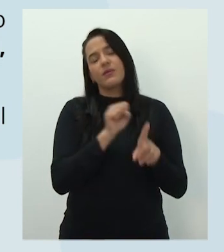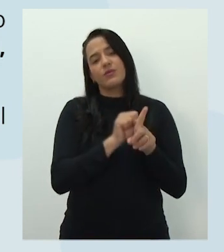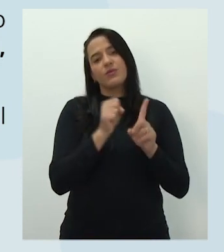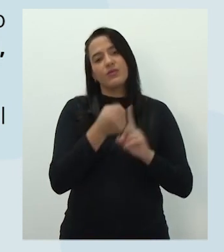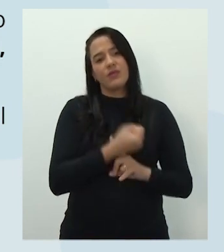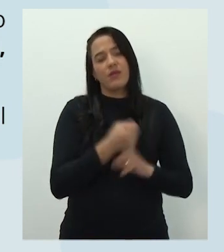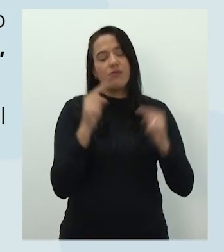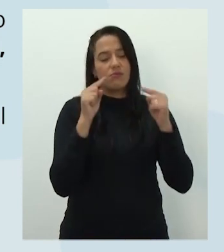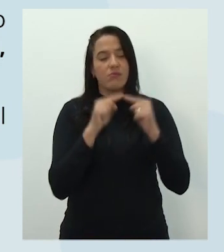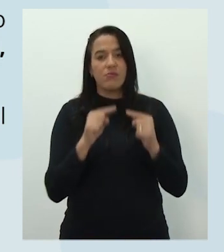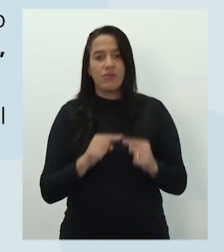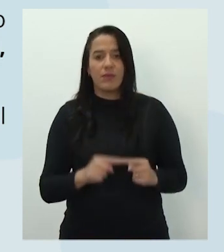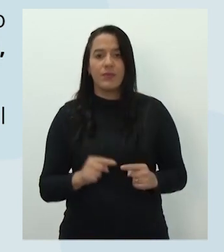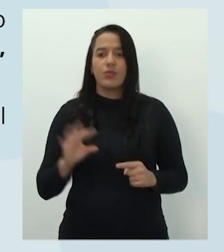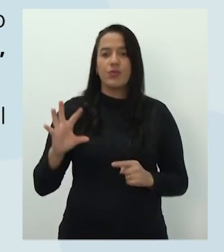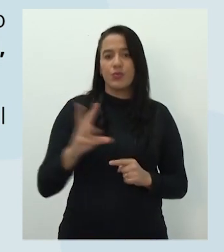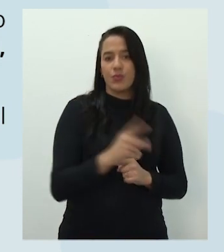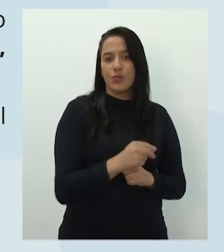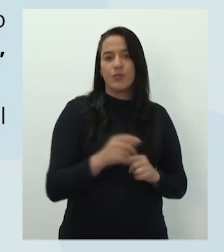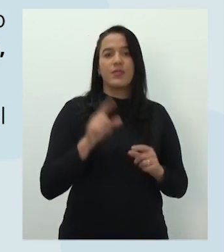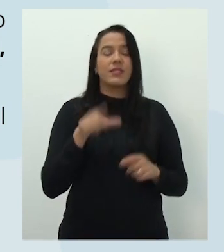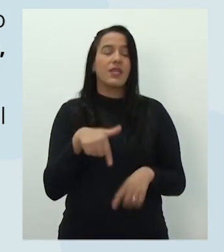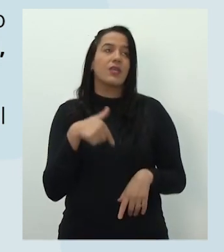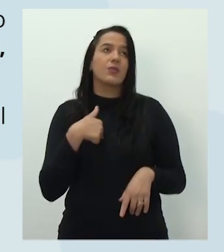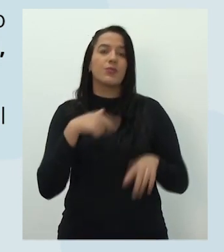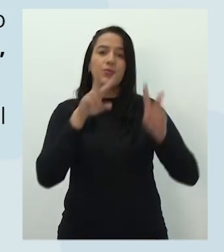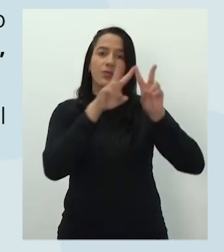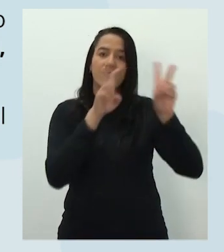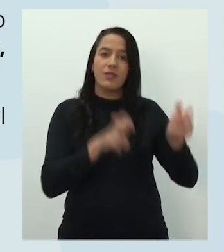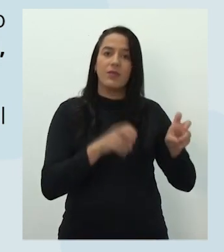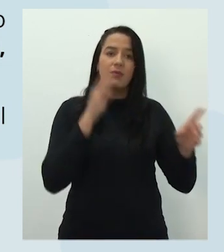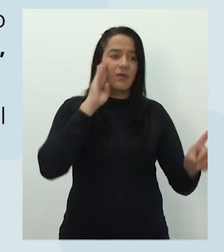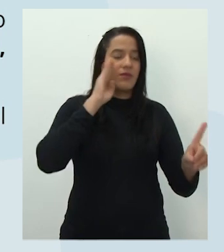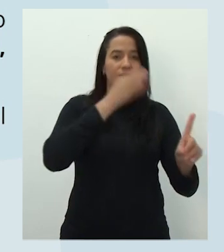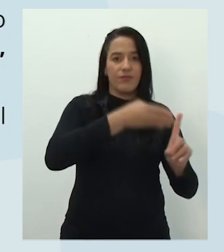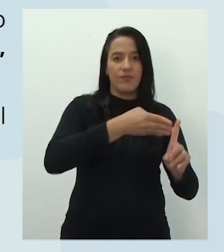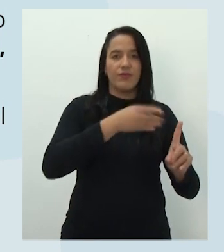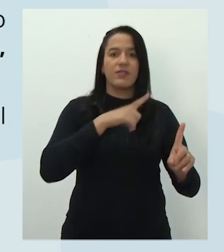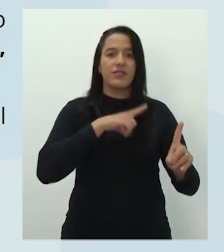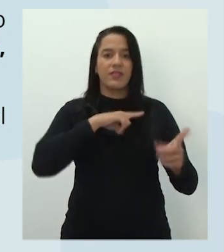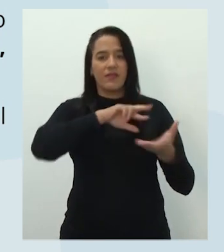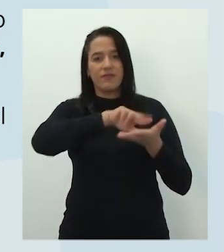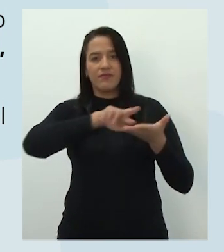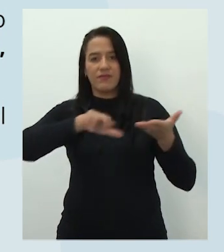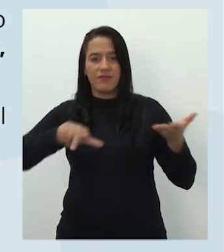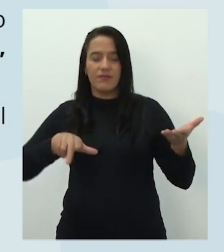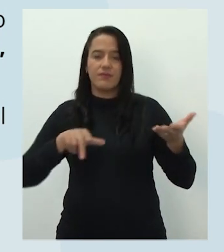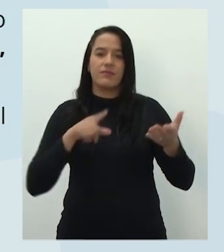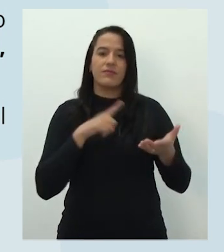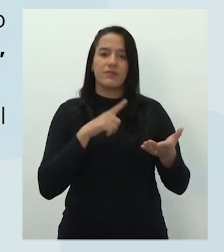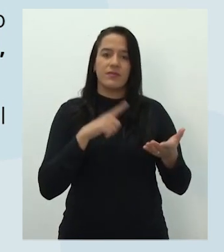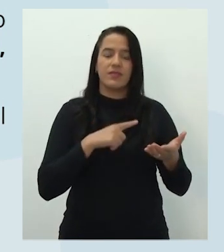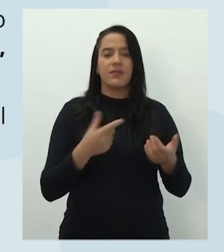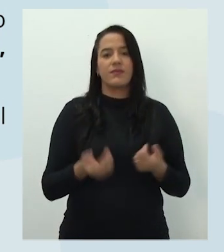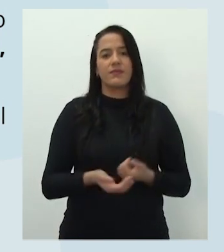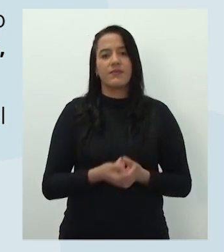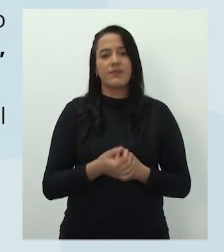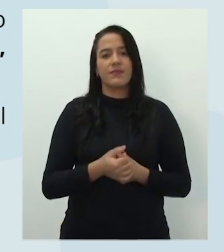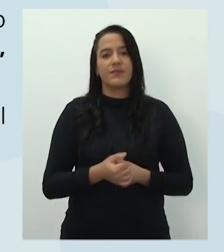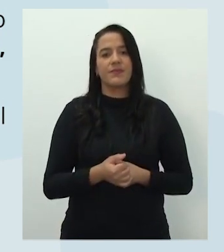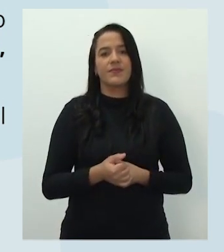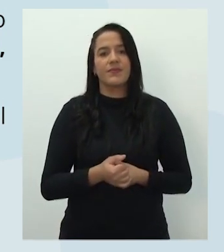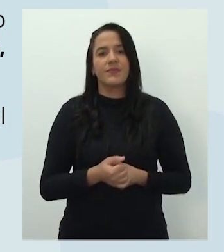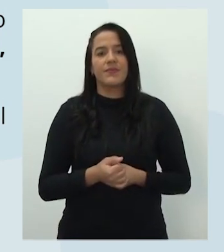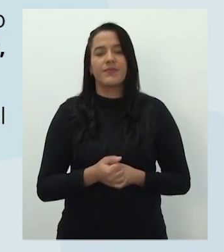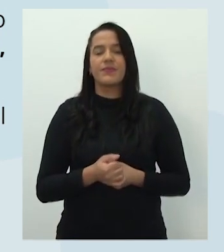Cada gênero textual pertence a um tipo. E aí tem vários tipos. Narrativo, daqui a pouco eu vou falar, nem vou ler todos